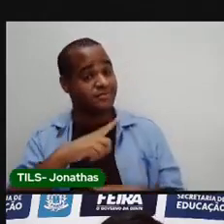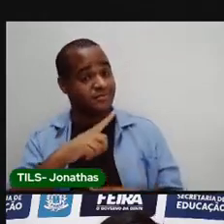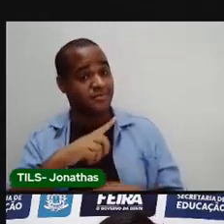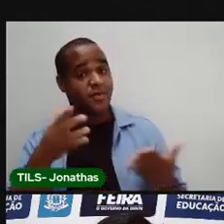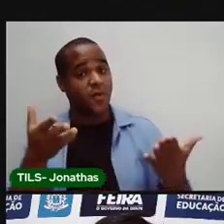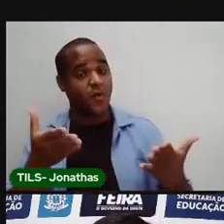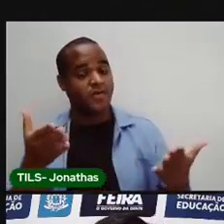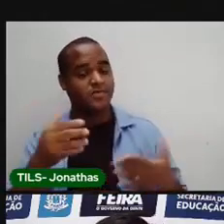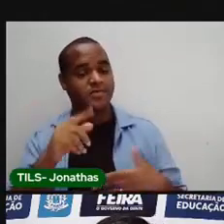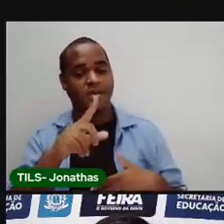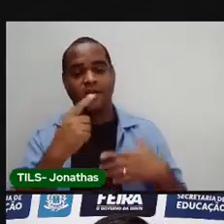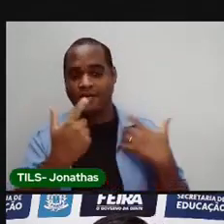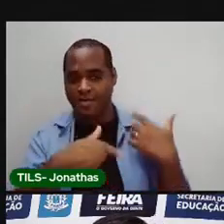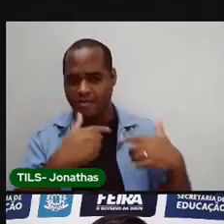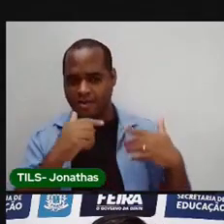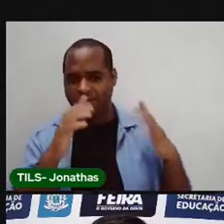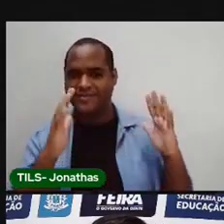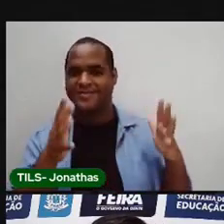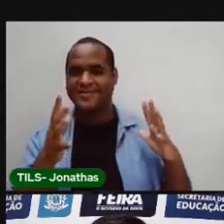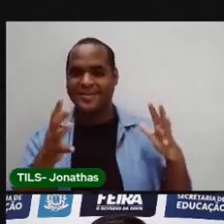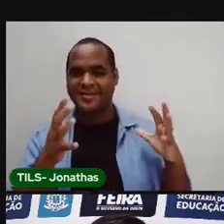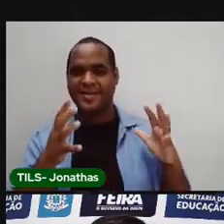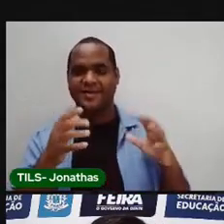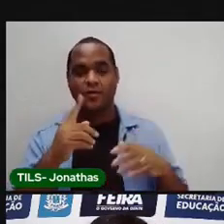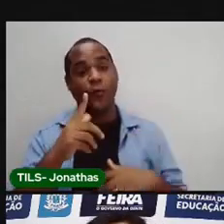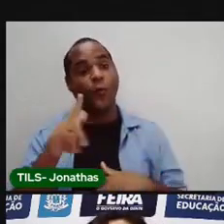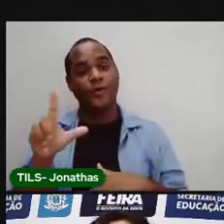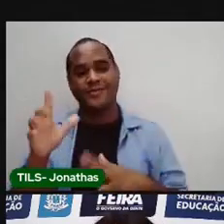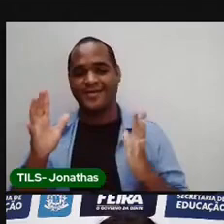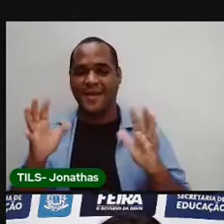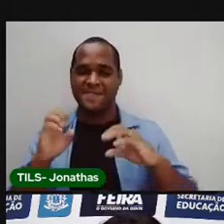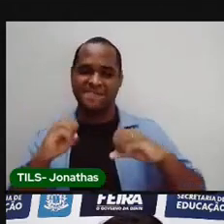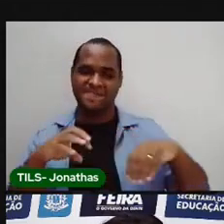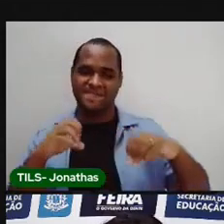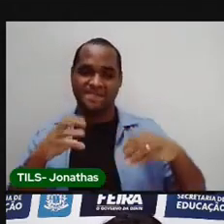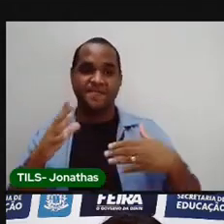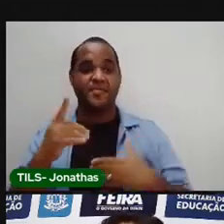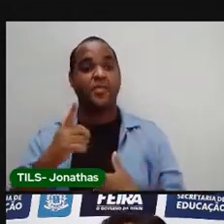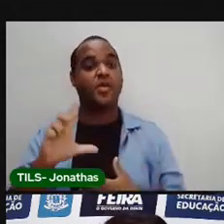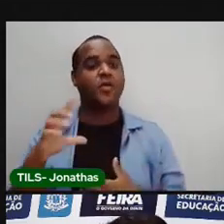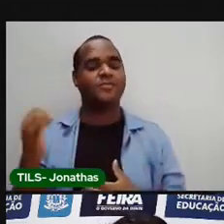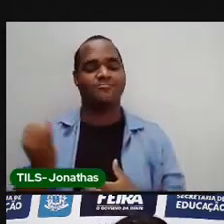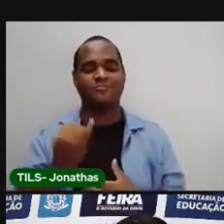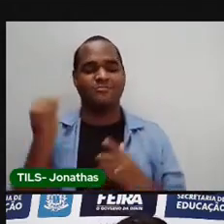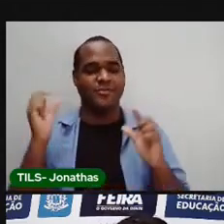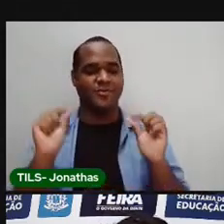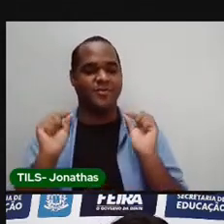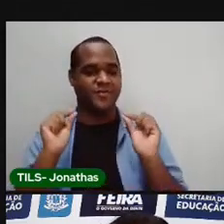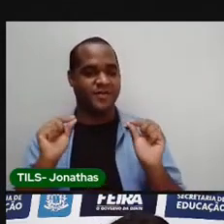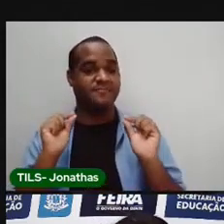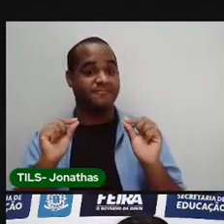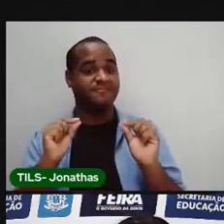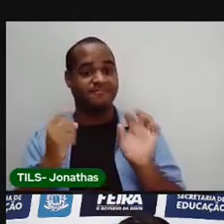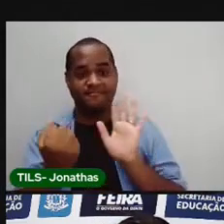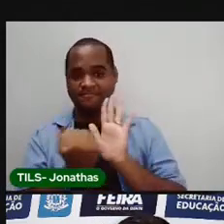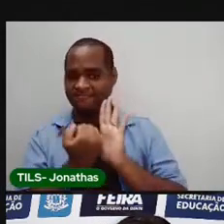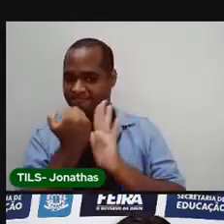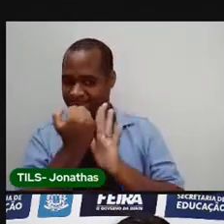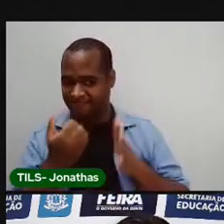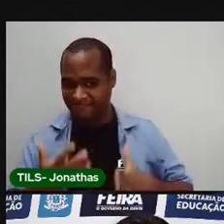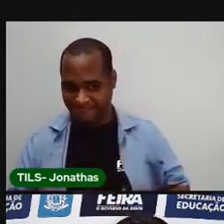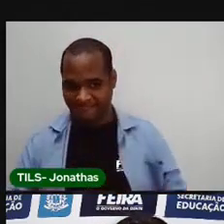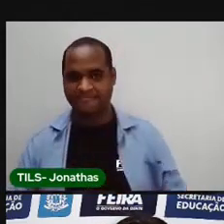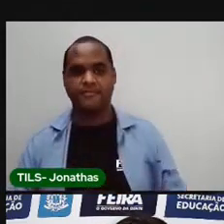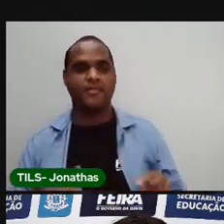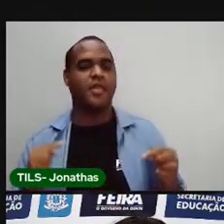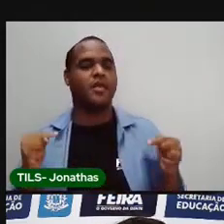A gente já trabalhou. A carteira de identidade. uma outra aula. Hoje a gente vai trabalhar. A certidão de nascimento.